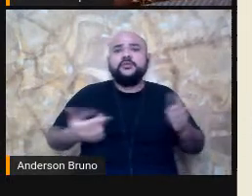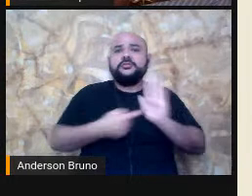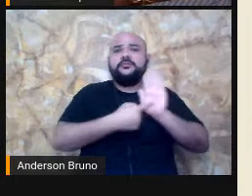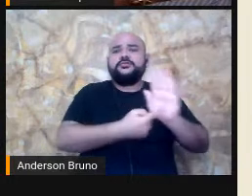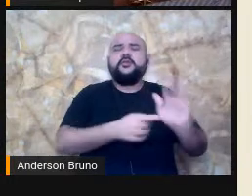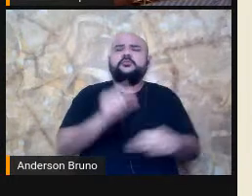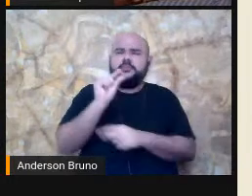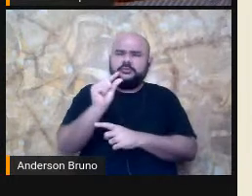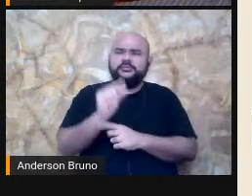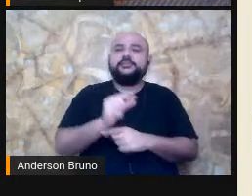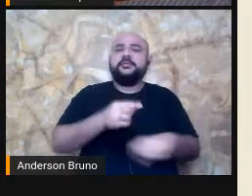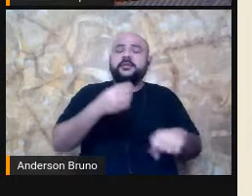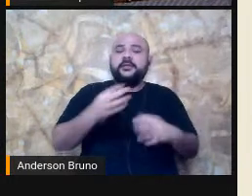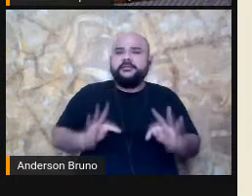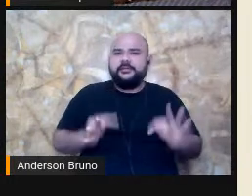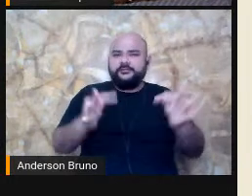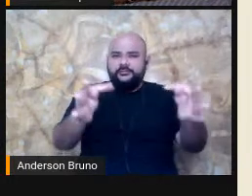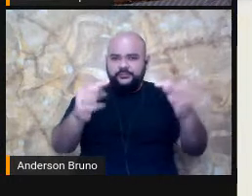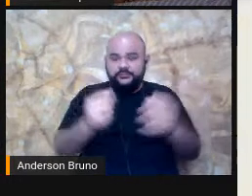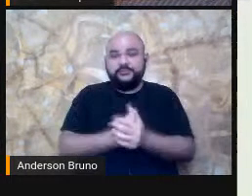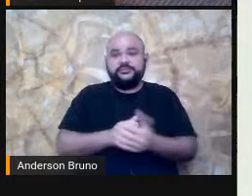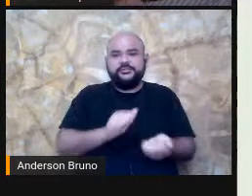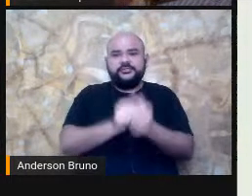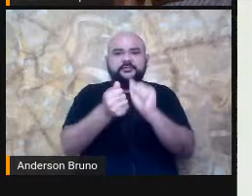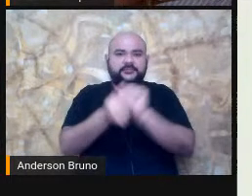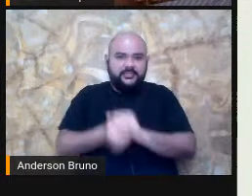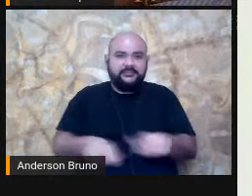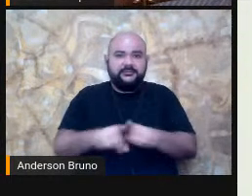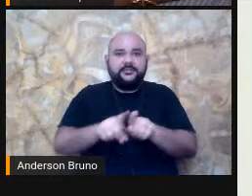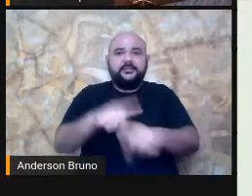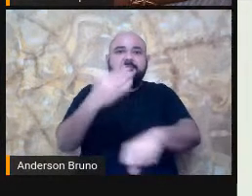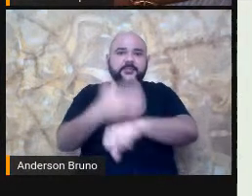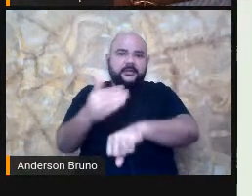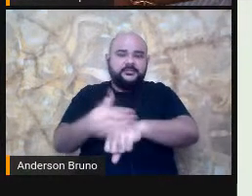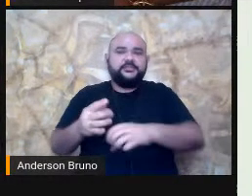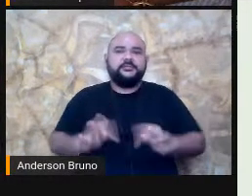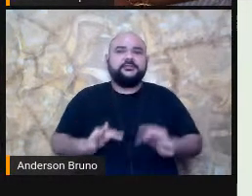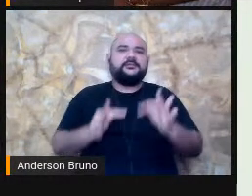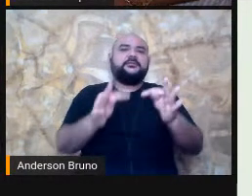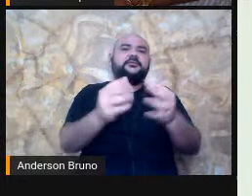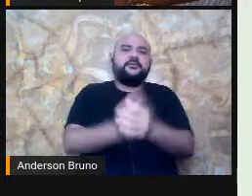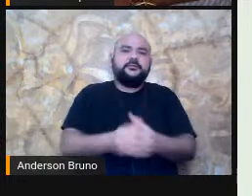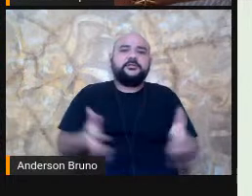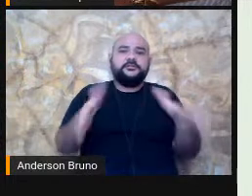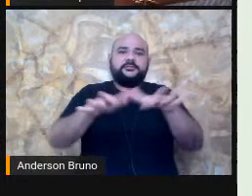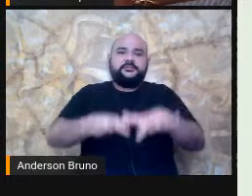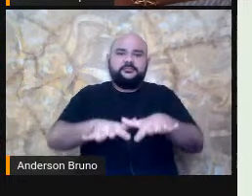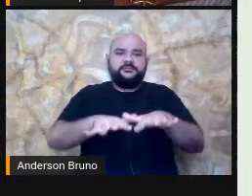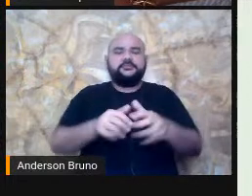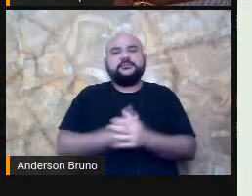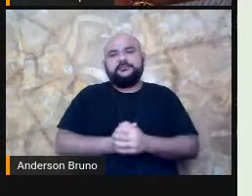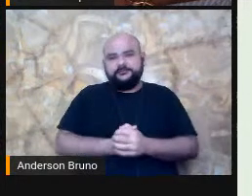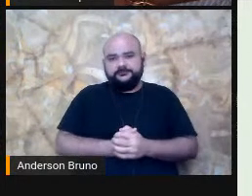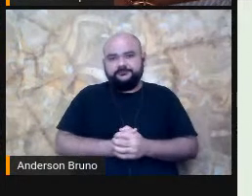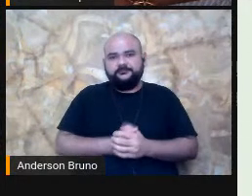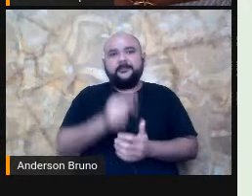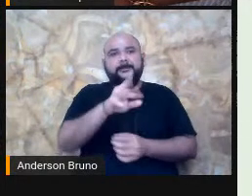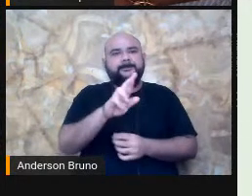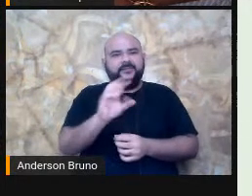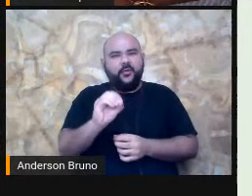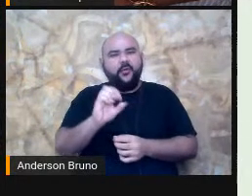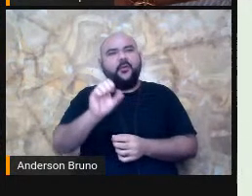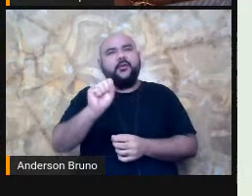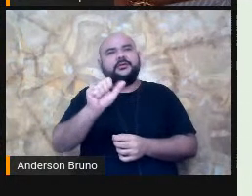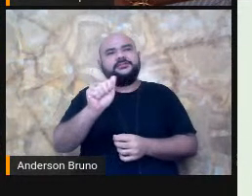E práticas pedagógicas Inclusivas A Rosana Falou bastante coisa Maravilhoso aí Pra